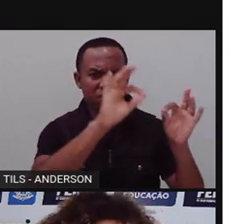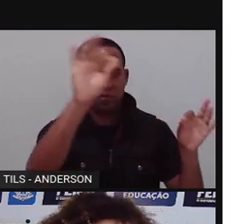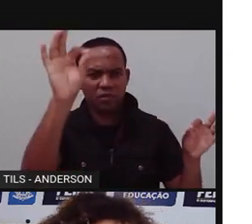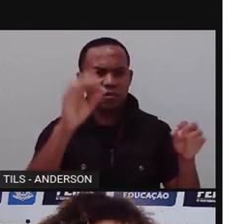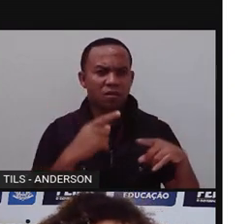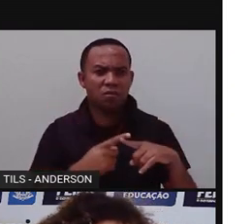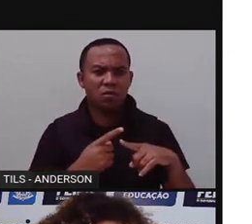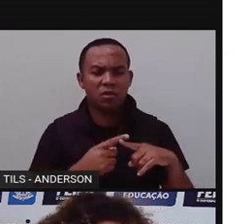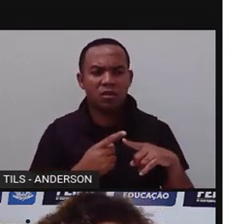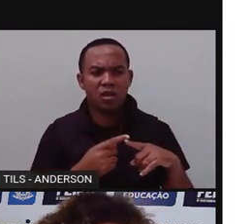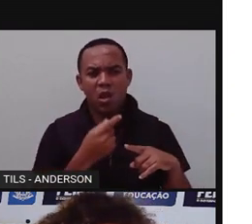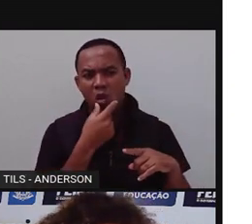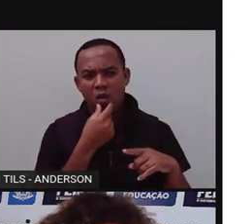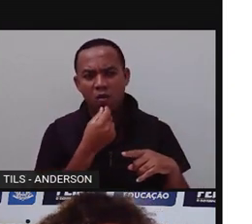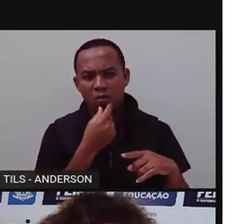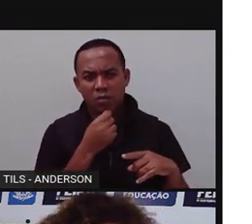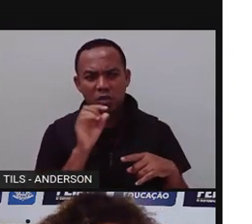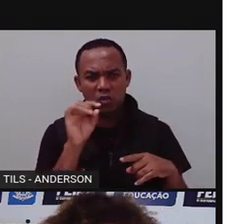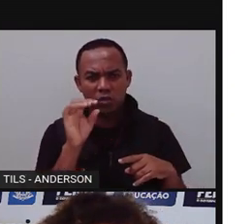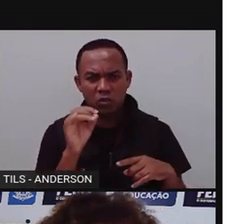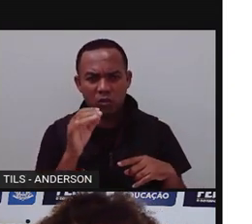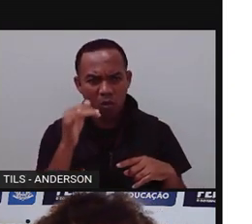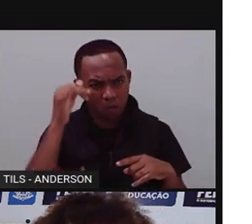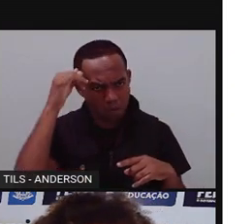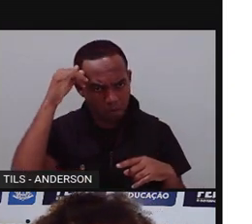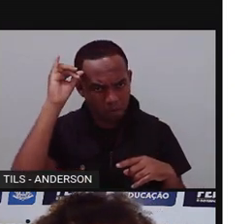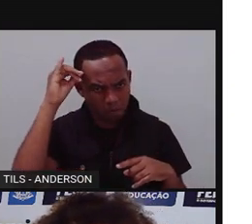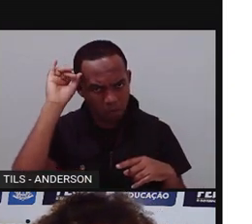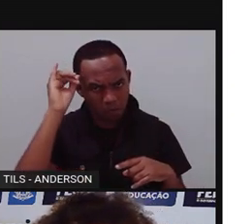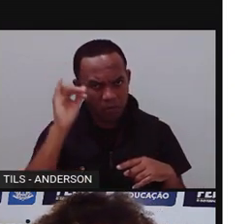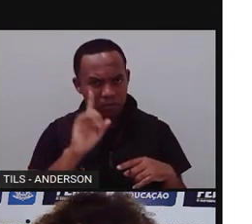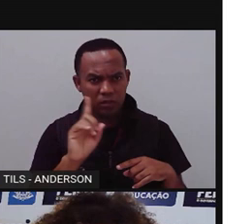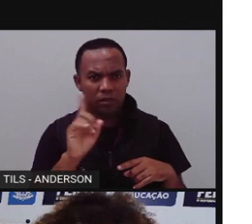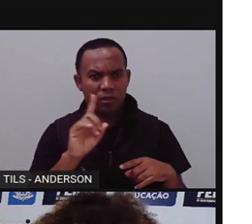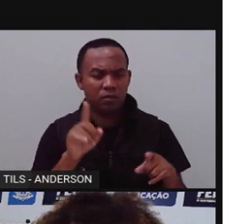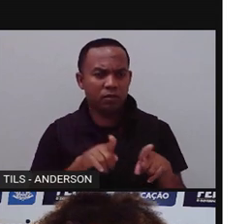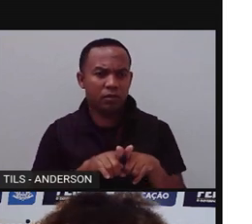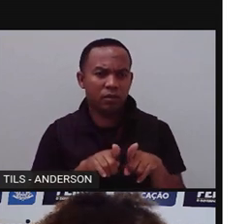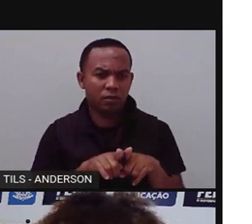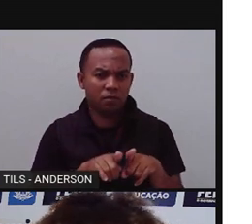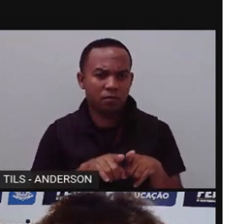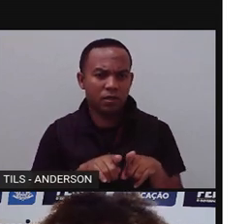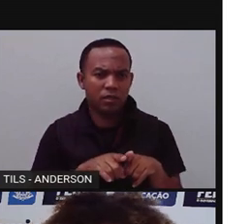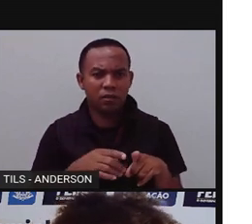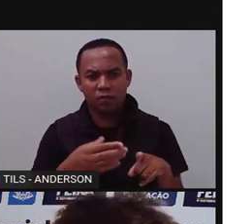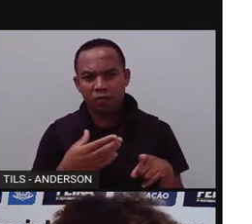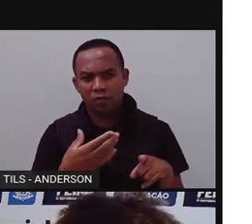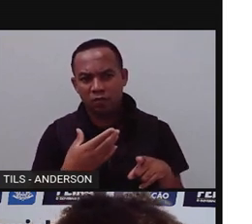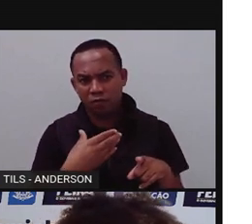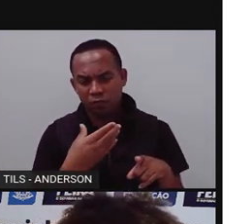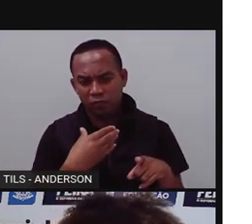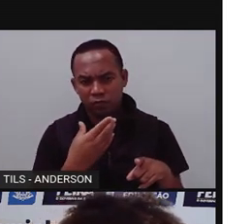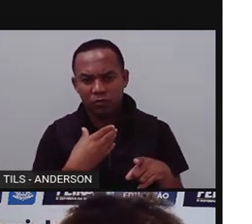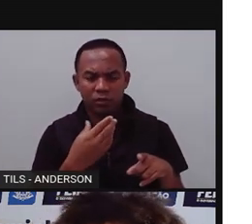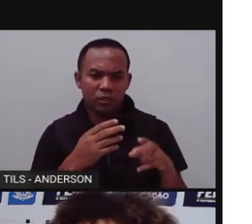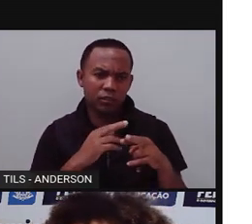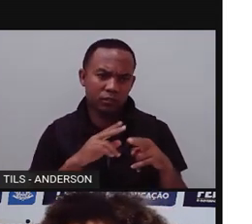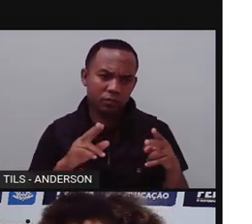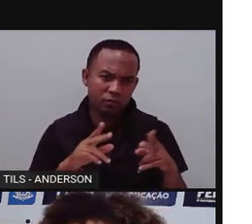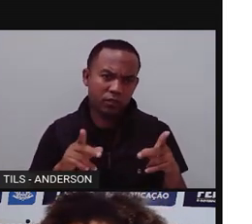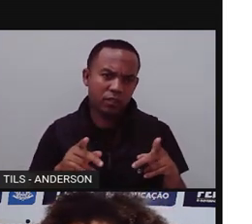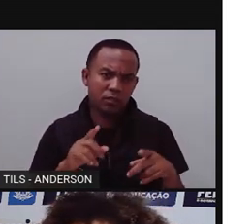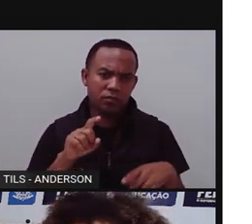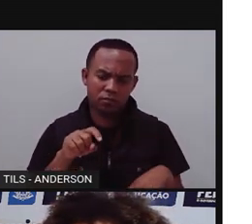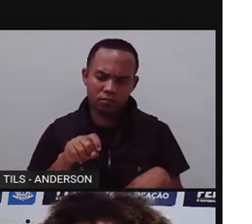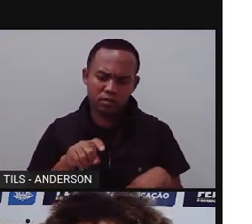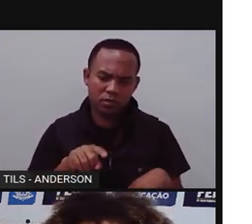Por quê? Porque o homem, ele não vai se alimentar só do boi. Ele vai se alimentar da fruta. Não é isso? Ele vai se alimentar da galinha que comeu a minhoca, que